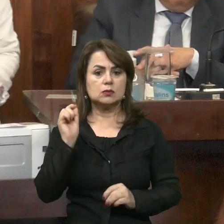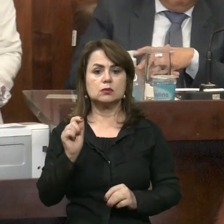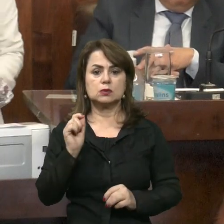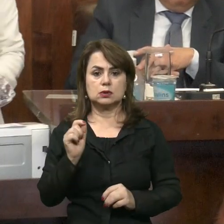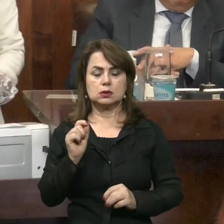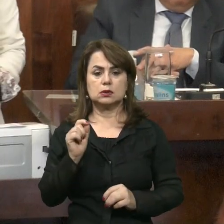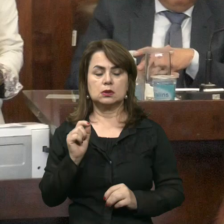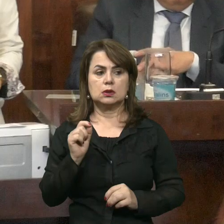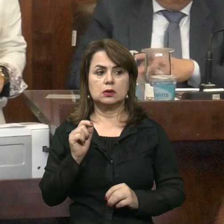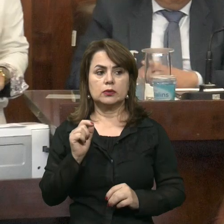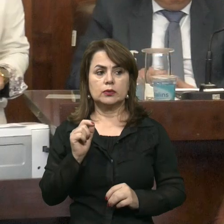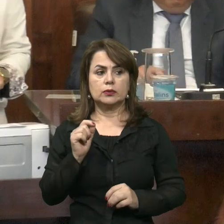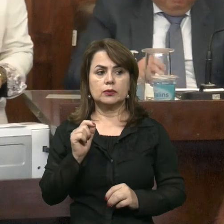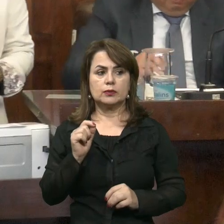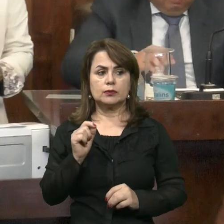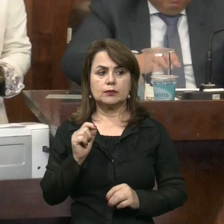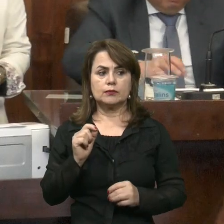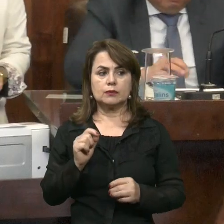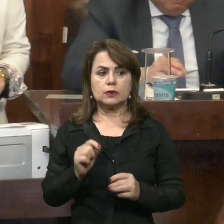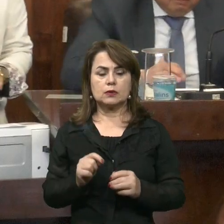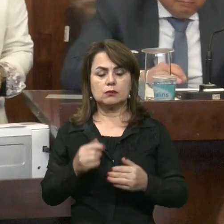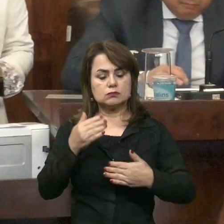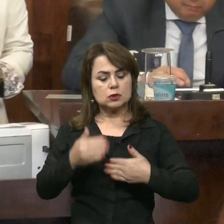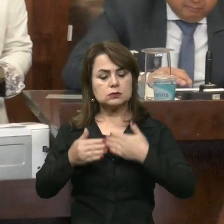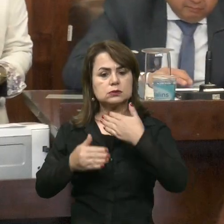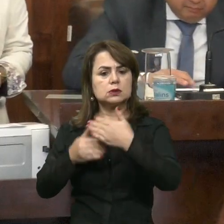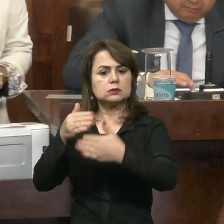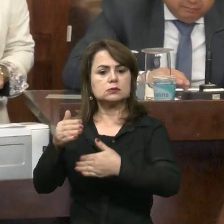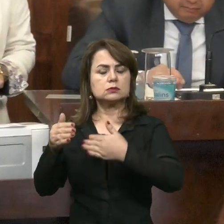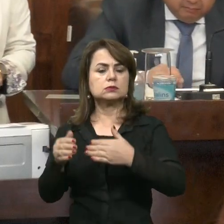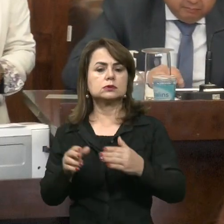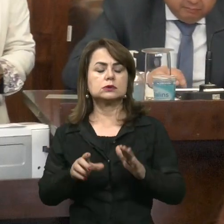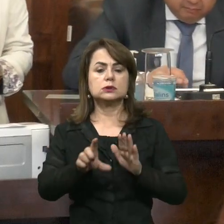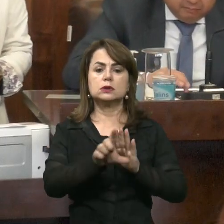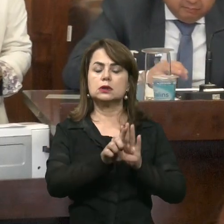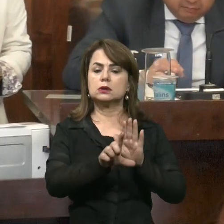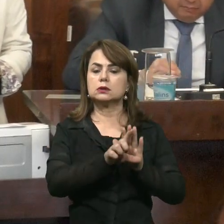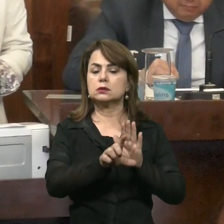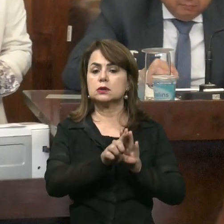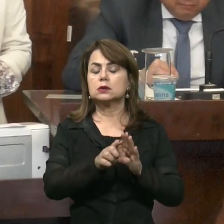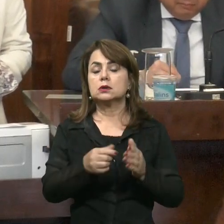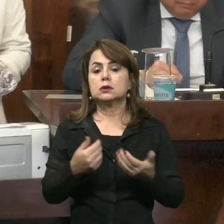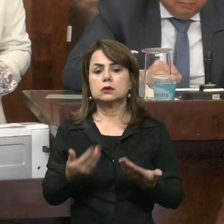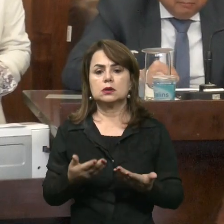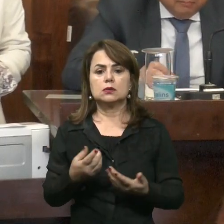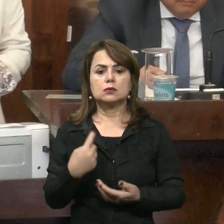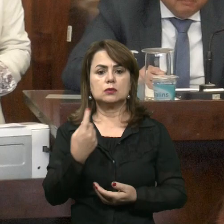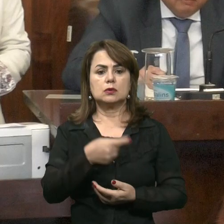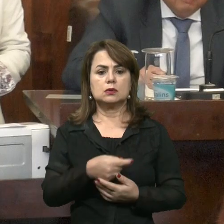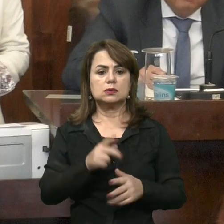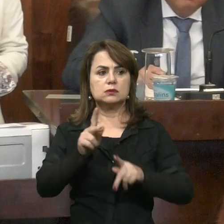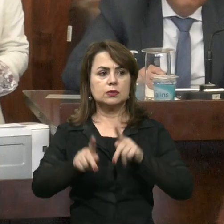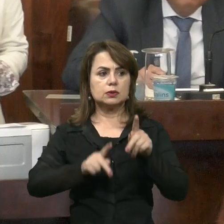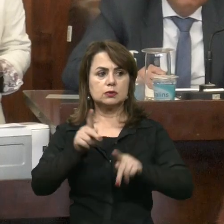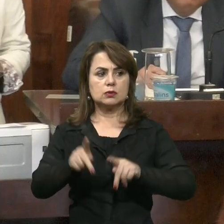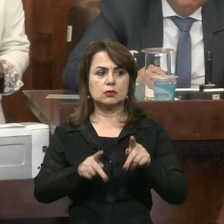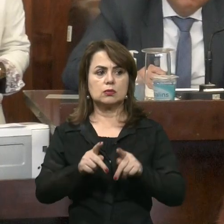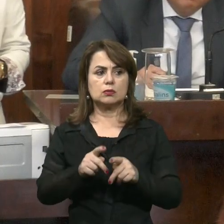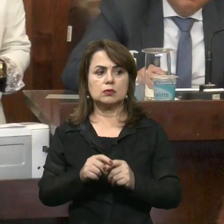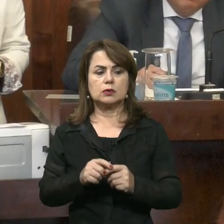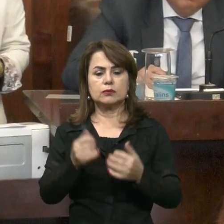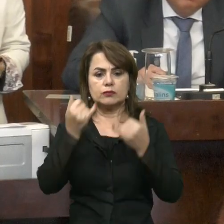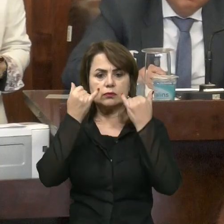Funciona O Processo Legislativo Porque As Pessoas Fazem Questão De Desinformar